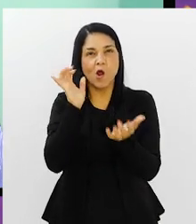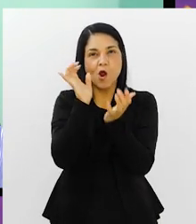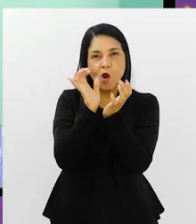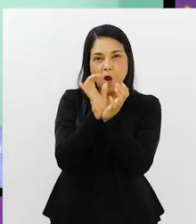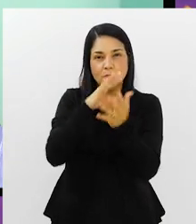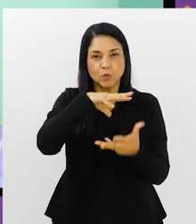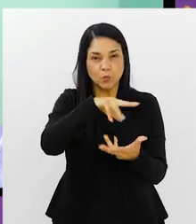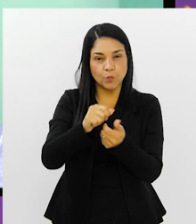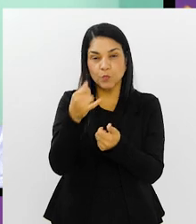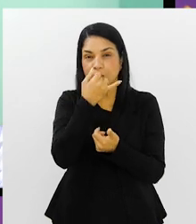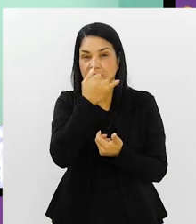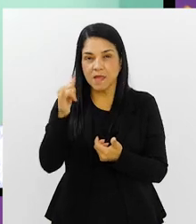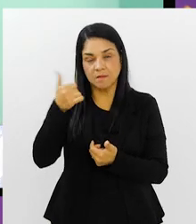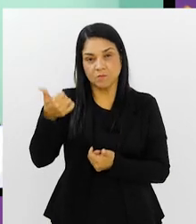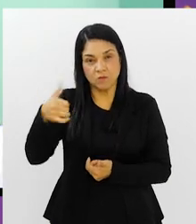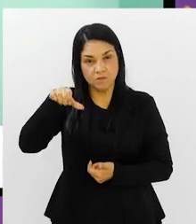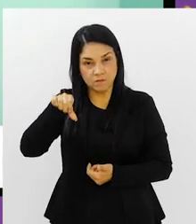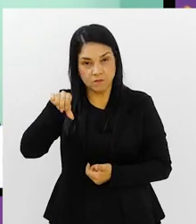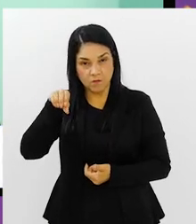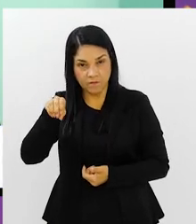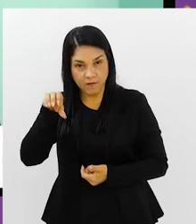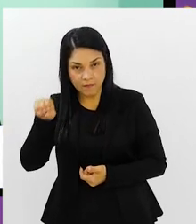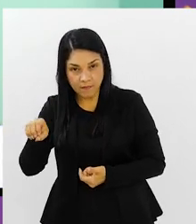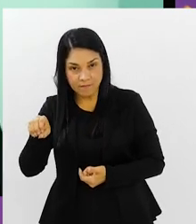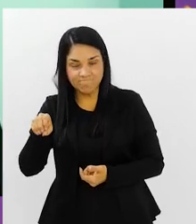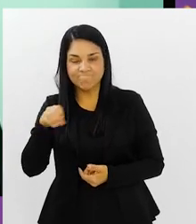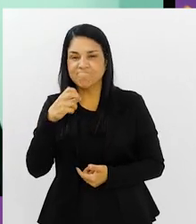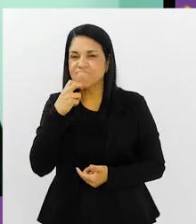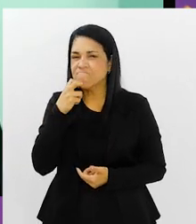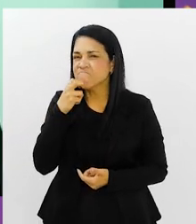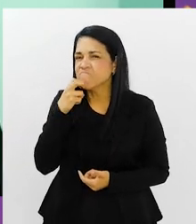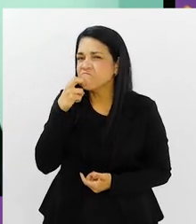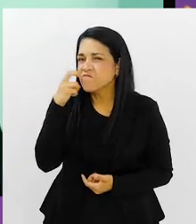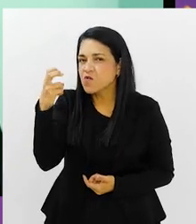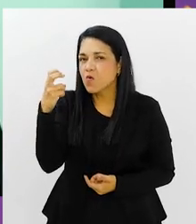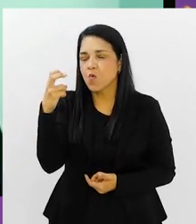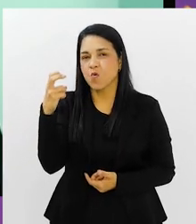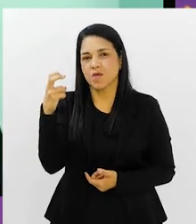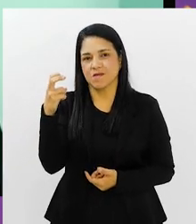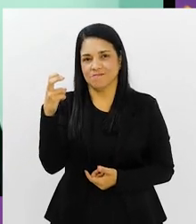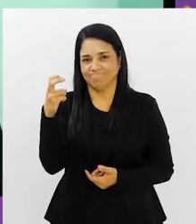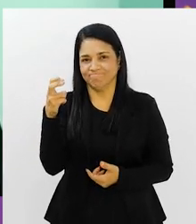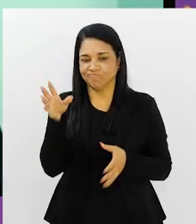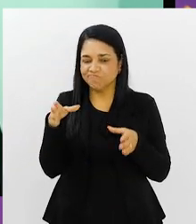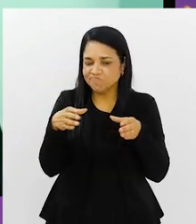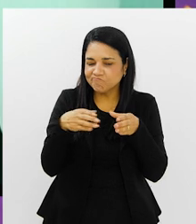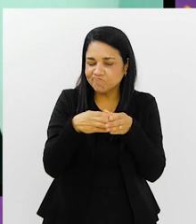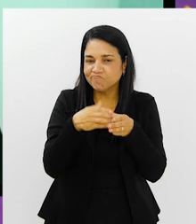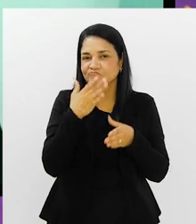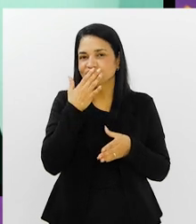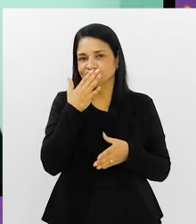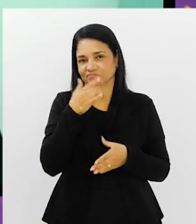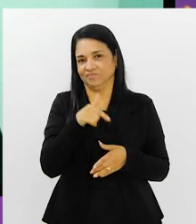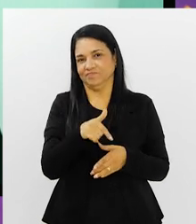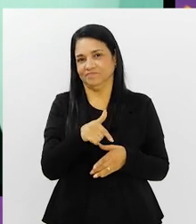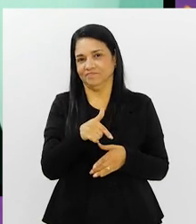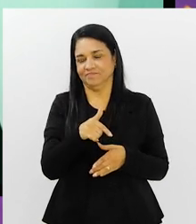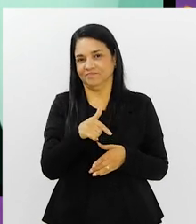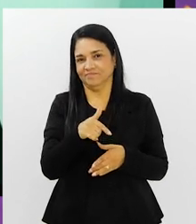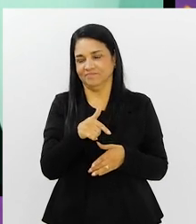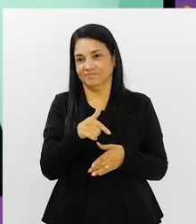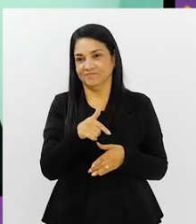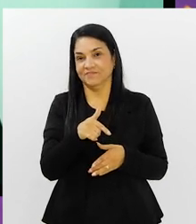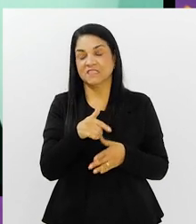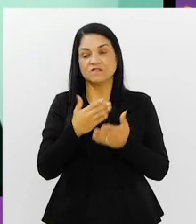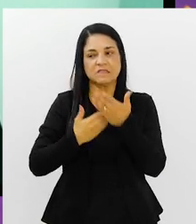em 1990. Por quê? Em 90, foi uma vergonha o lado externo da seleção. É verdade.